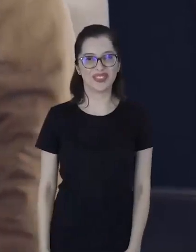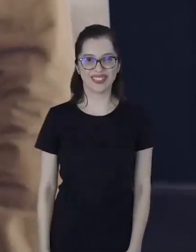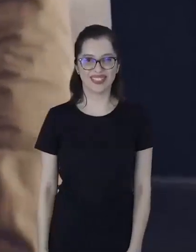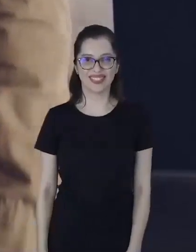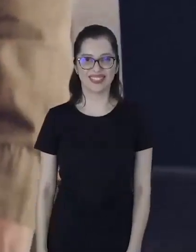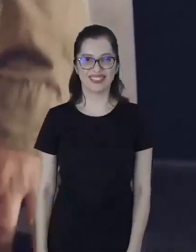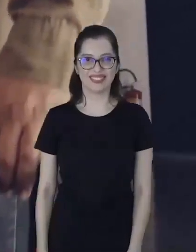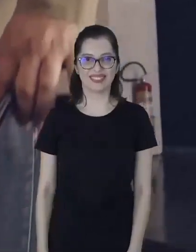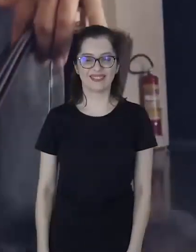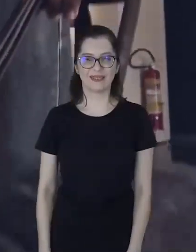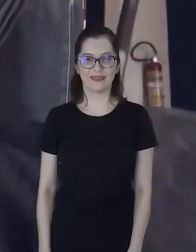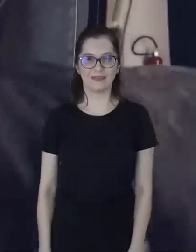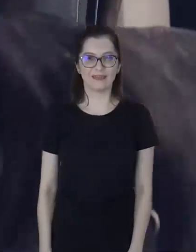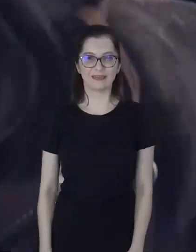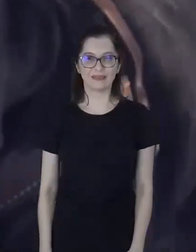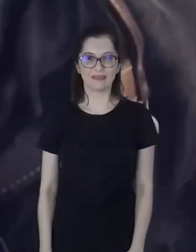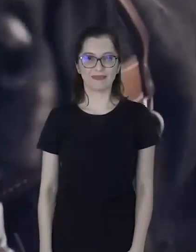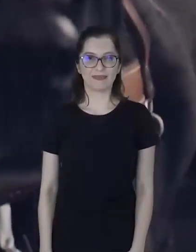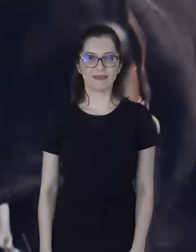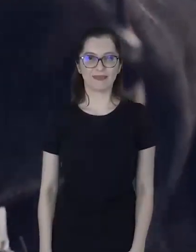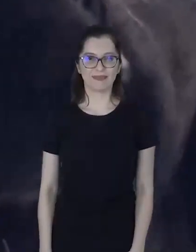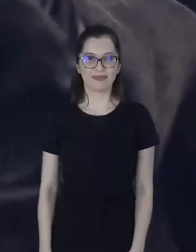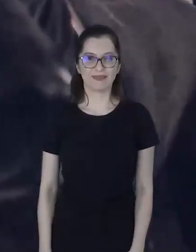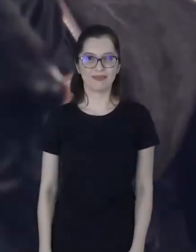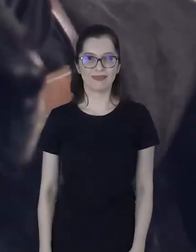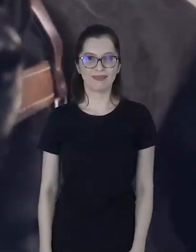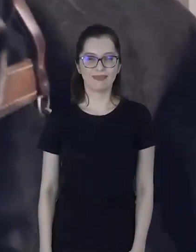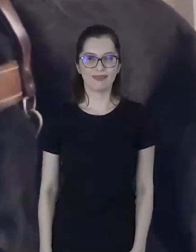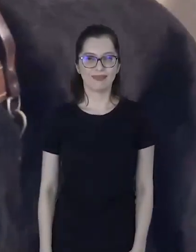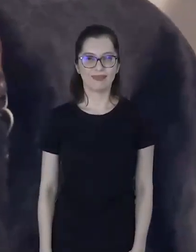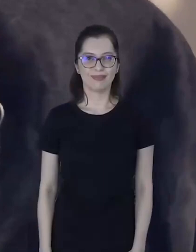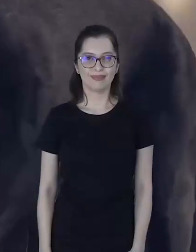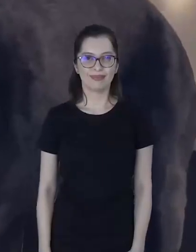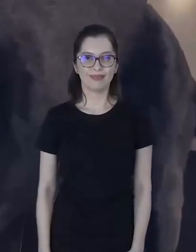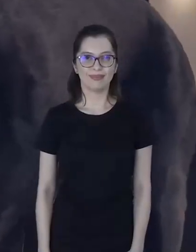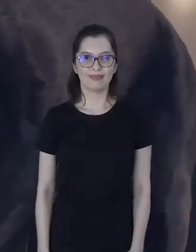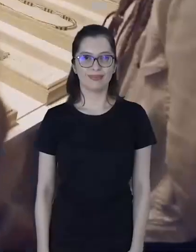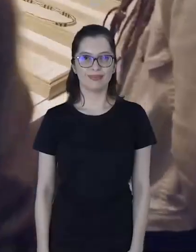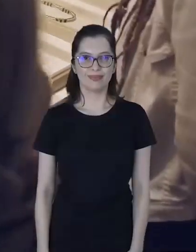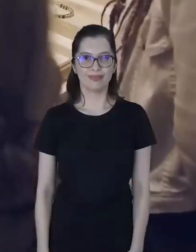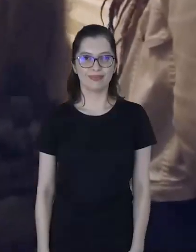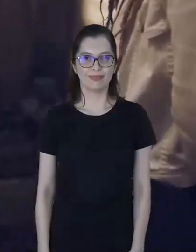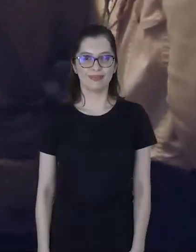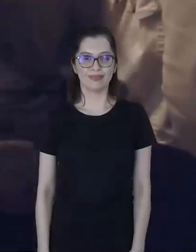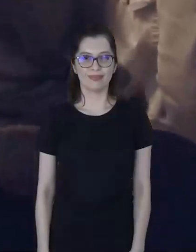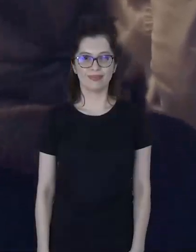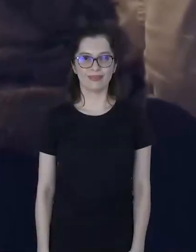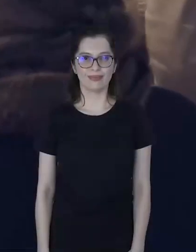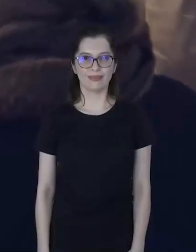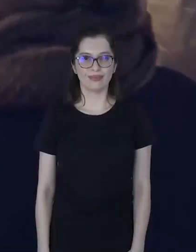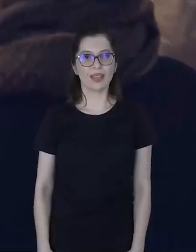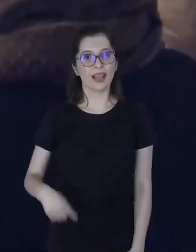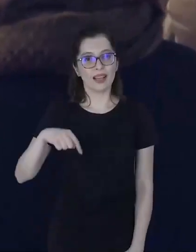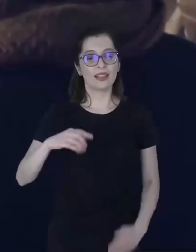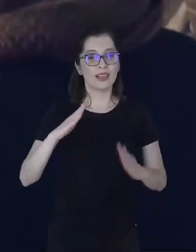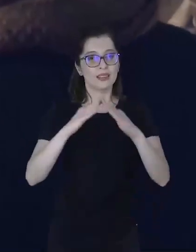a mão direita, Beto mexe no totem diante da tela. Com a outra mão, segura o cão-guia. Ele é preto e balança o rabinho. Educadores sinalizam em